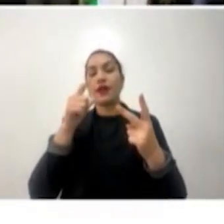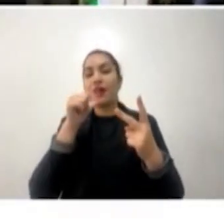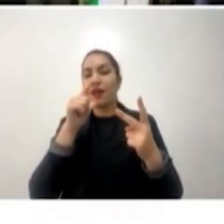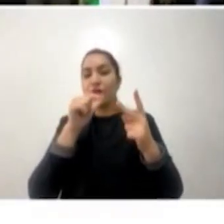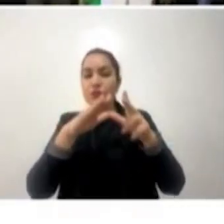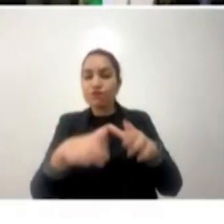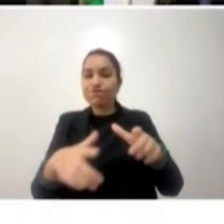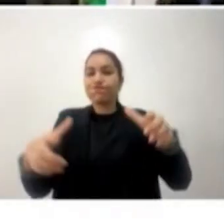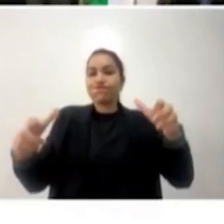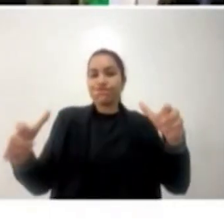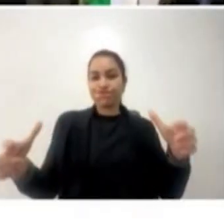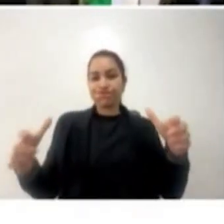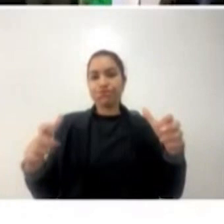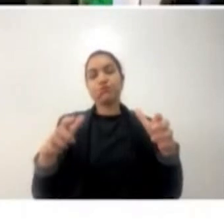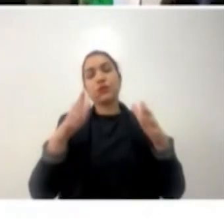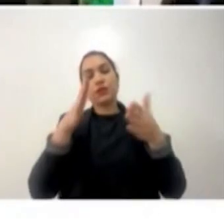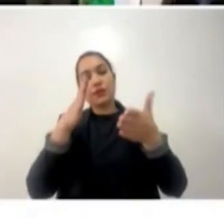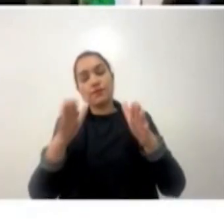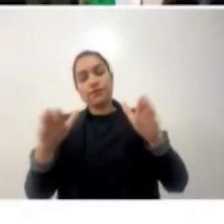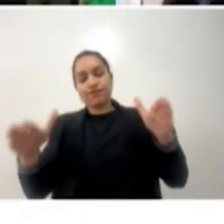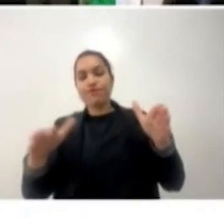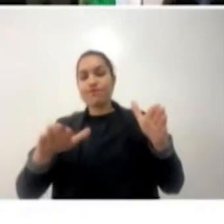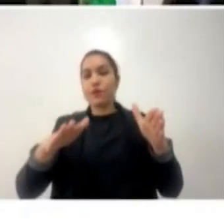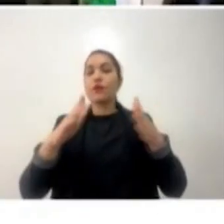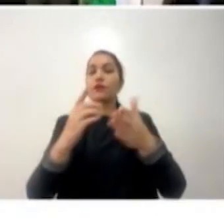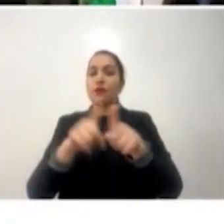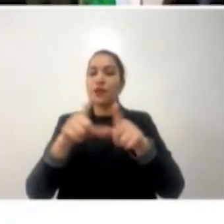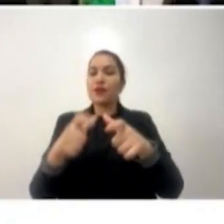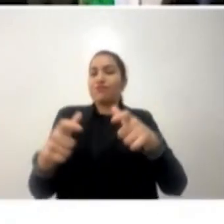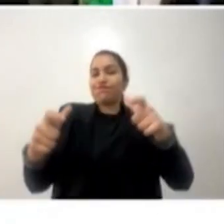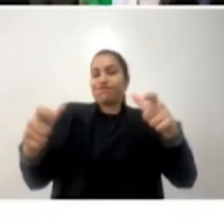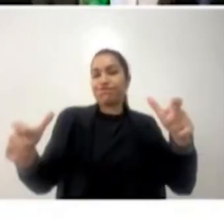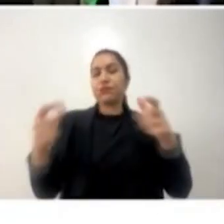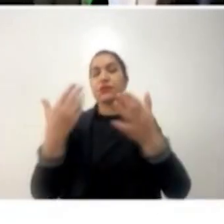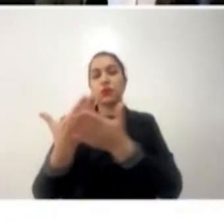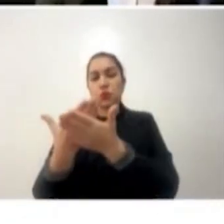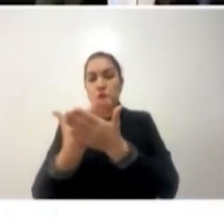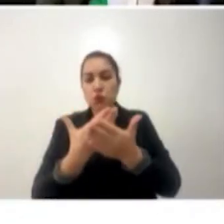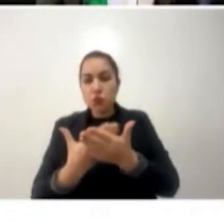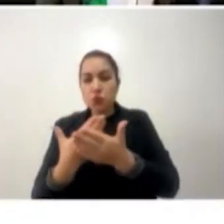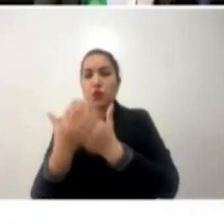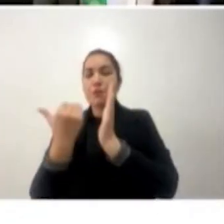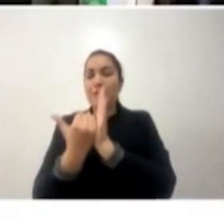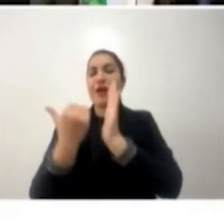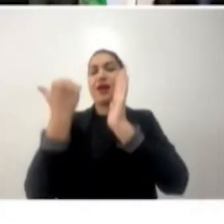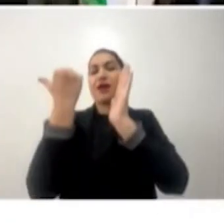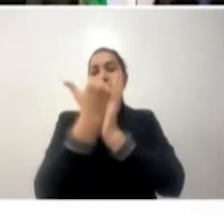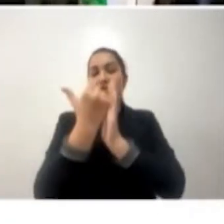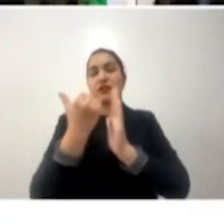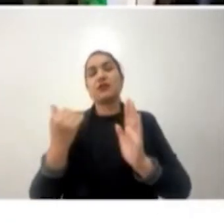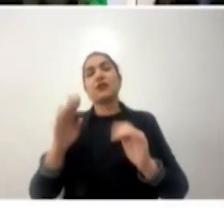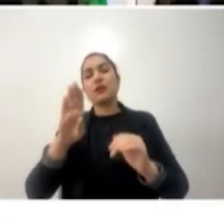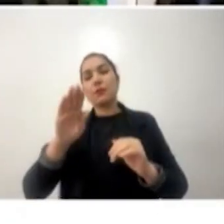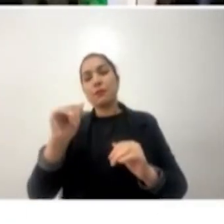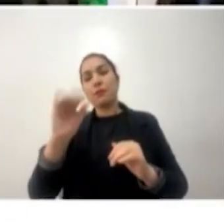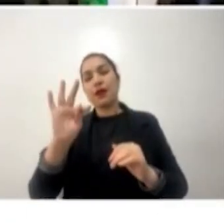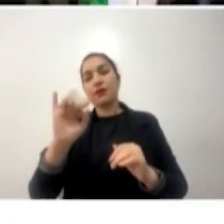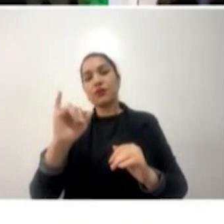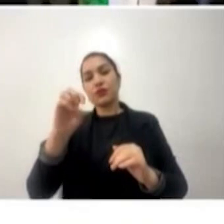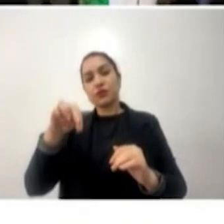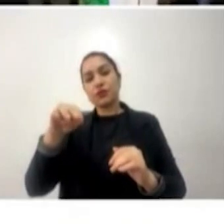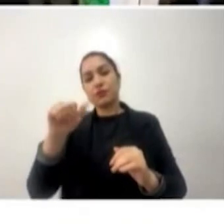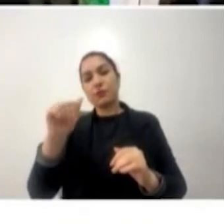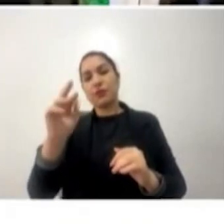são recursos hídricos de médio e grande porte, precedem de estudos mais profundos, de batimetria principalmente, e tem